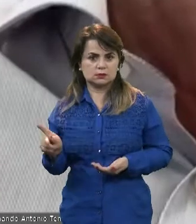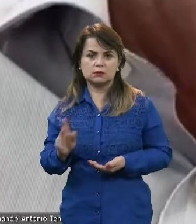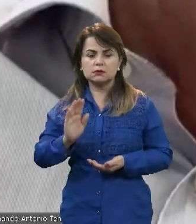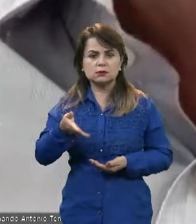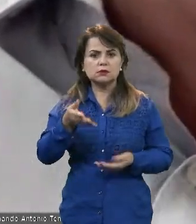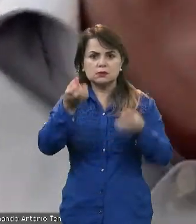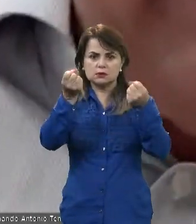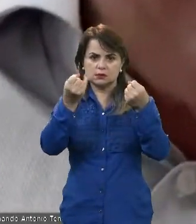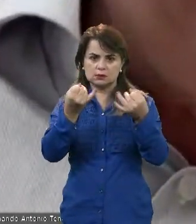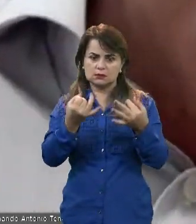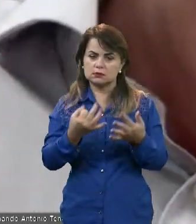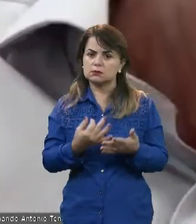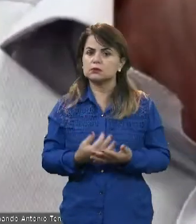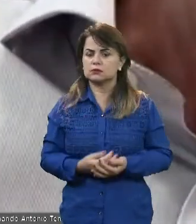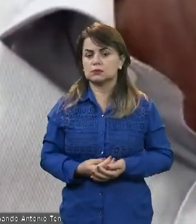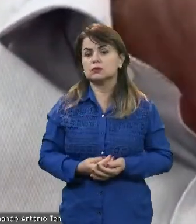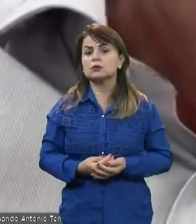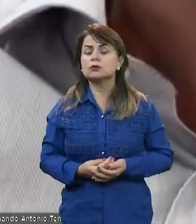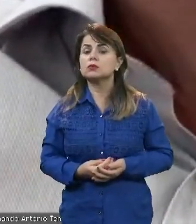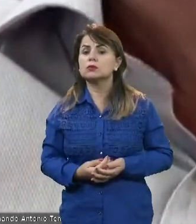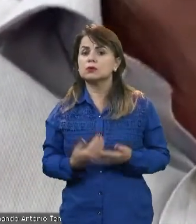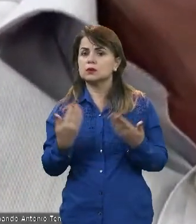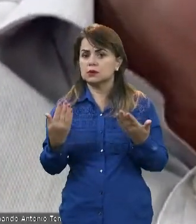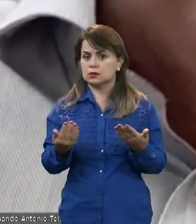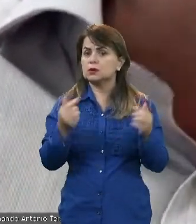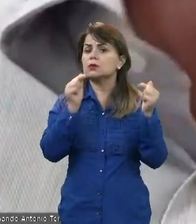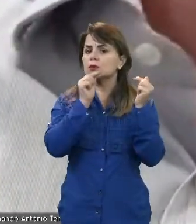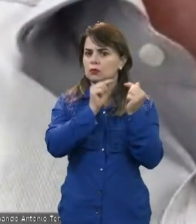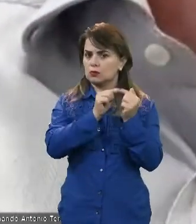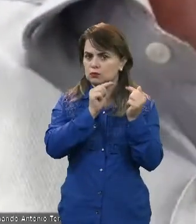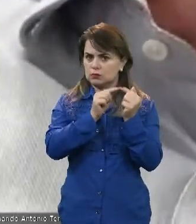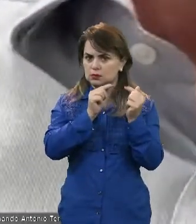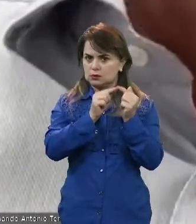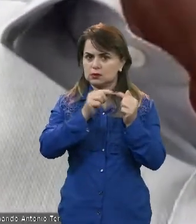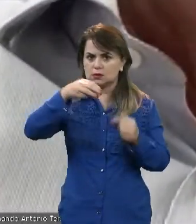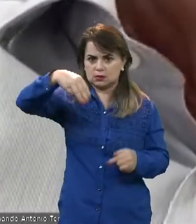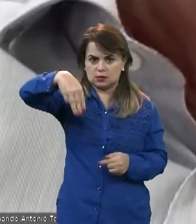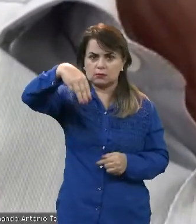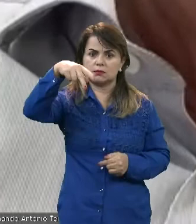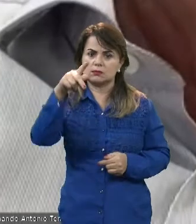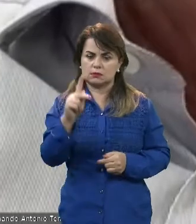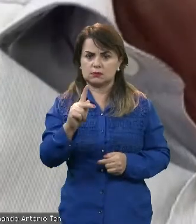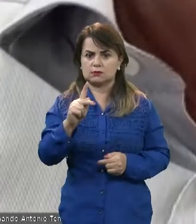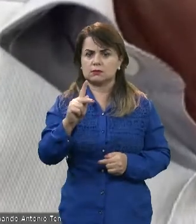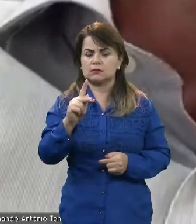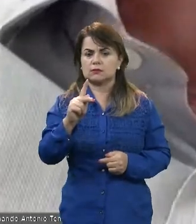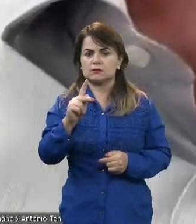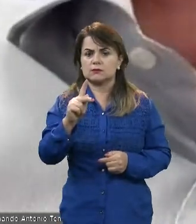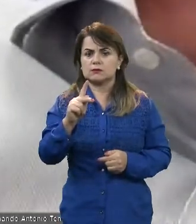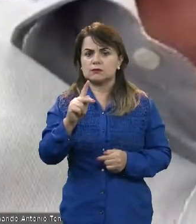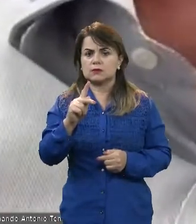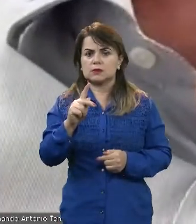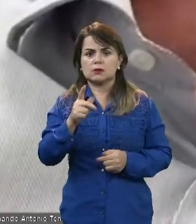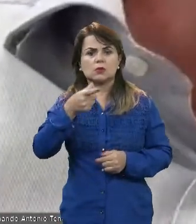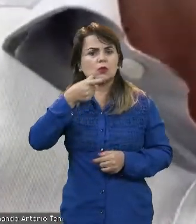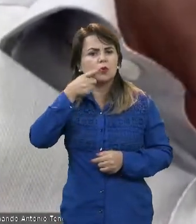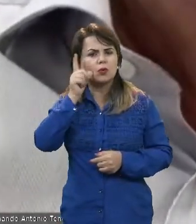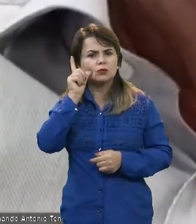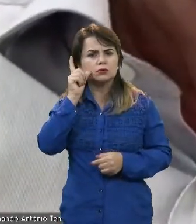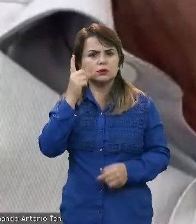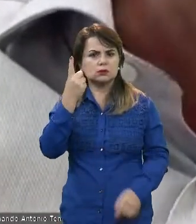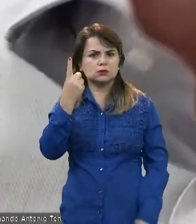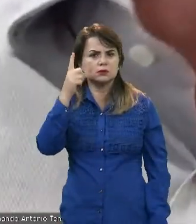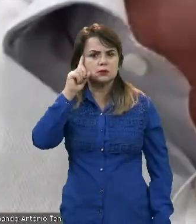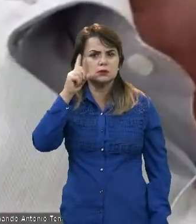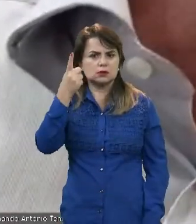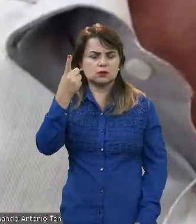condiz com a medida provisória que foi aprovada ontem foi dia 17,